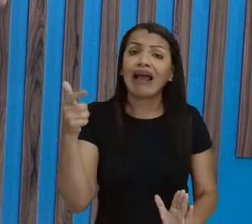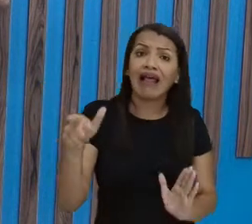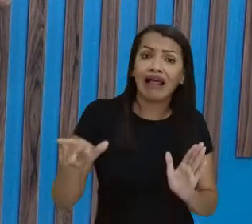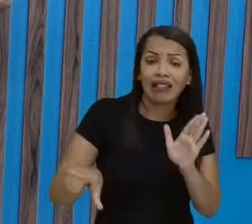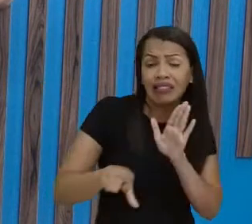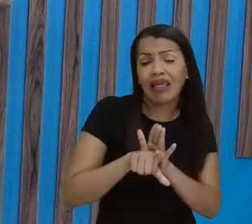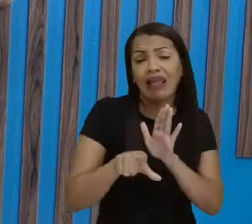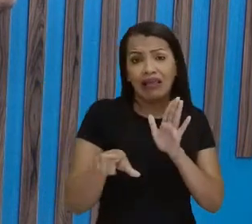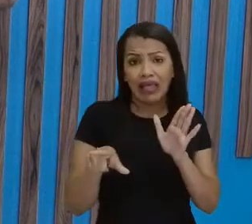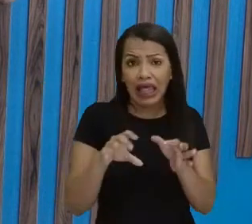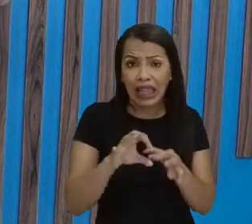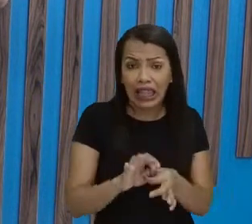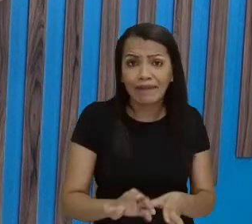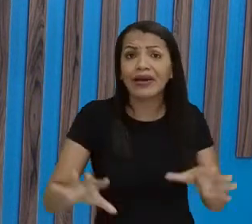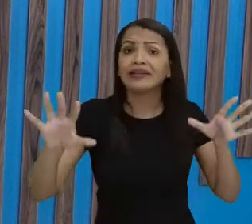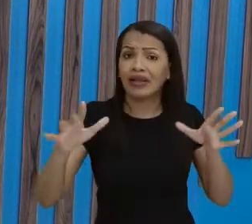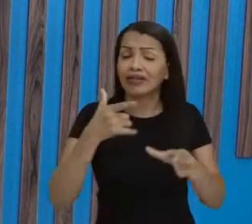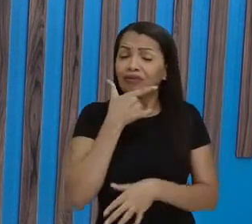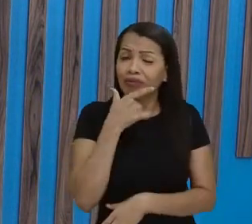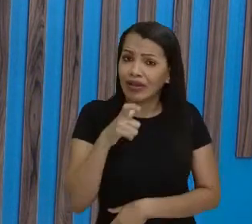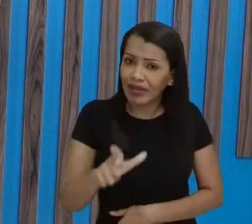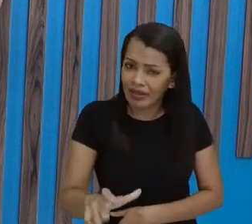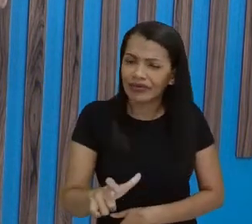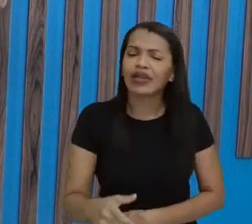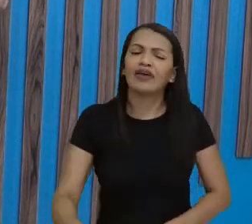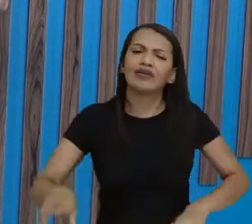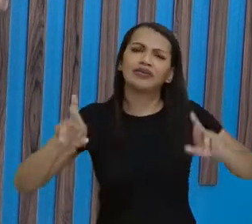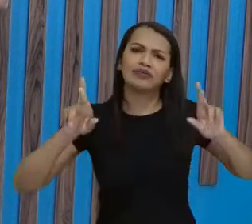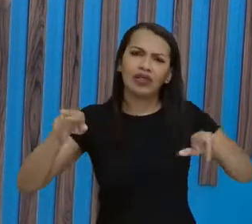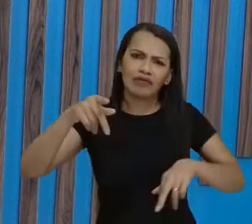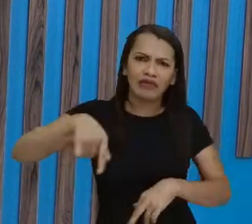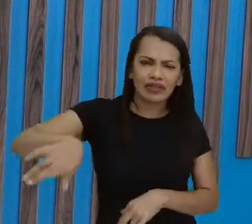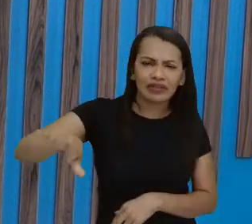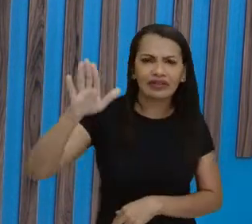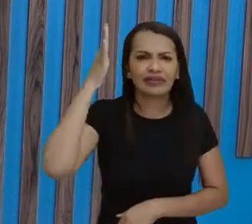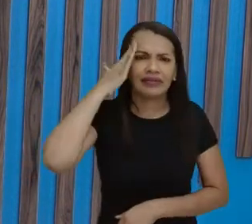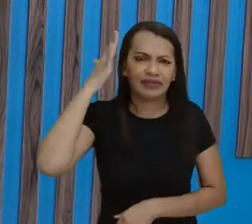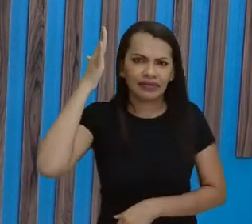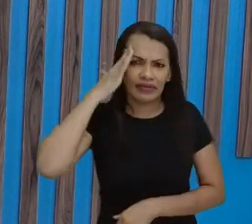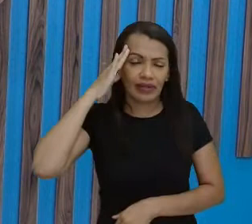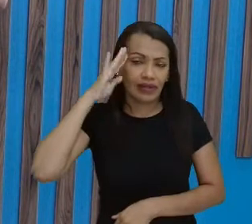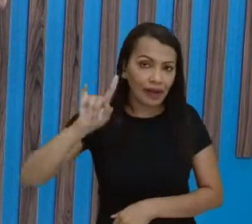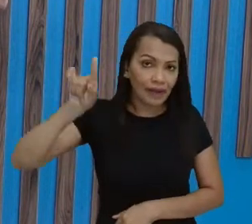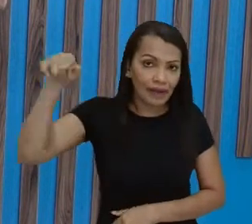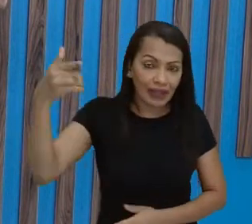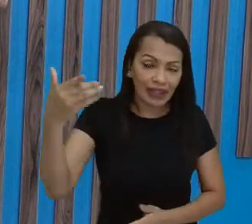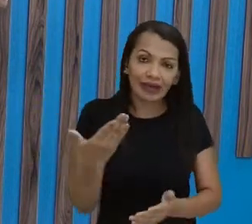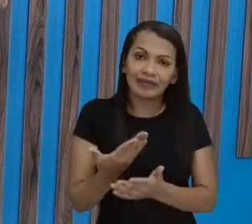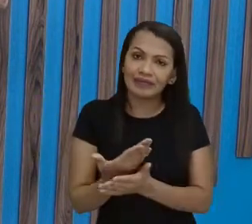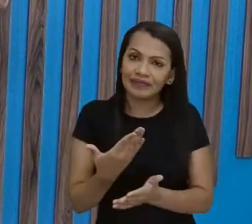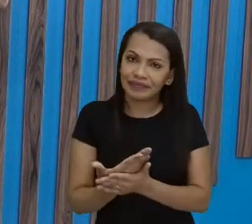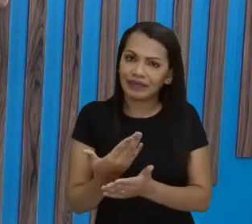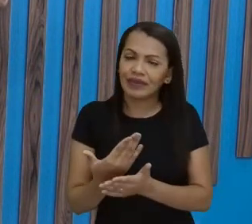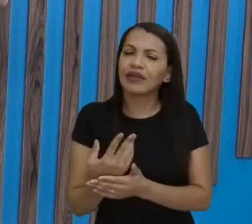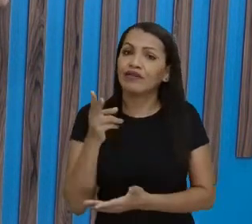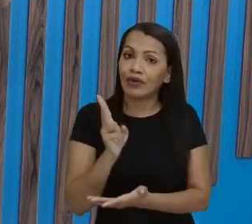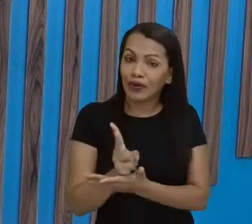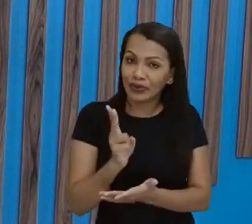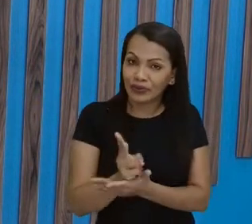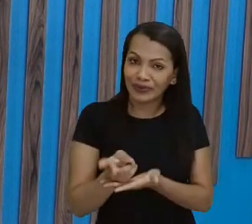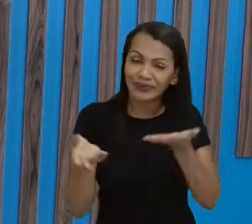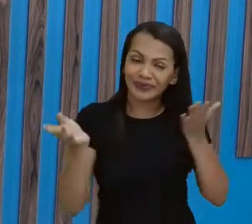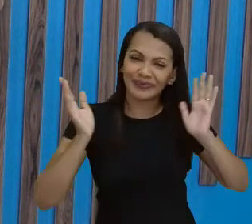combatia isso daí. Certo? Espero que vocês tenham entendido e, na próxima aula, a gente continua.